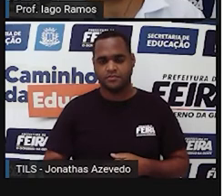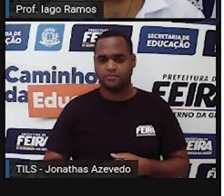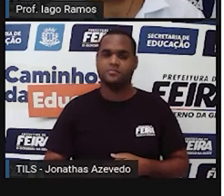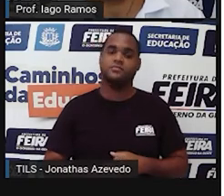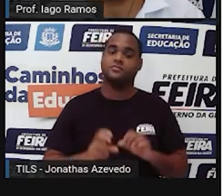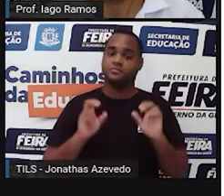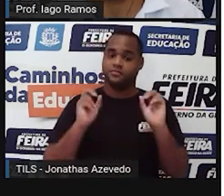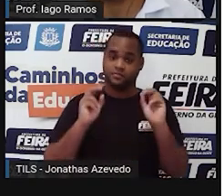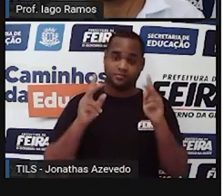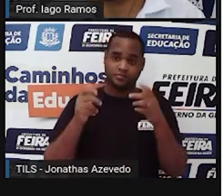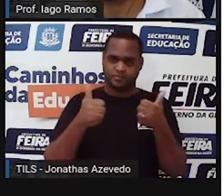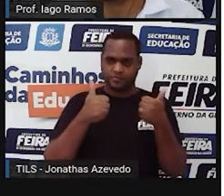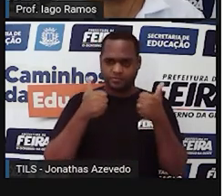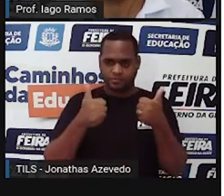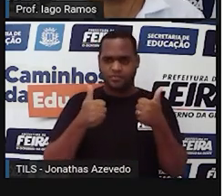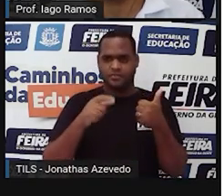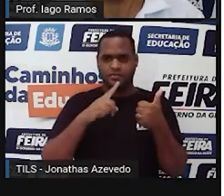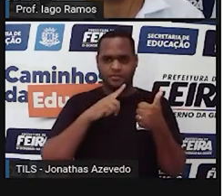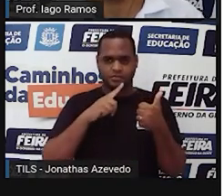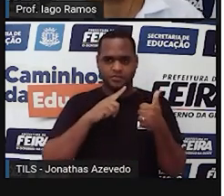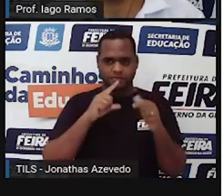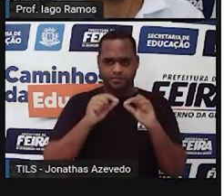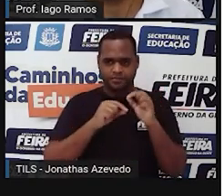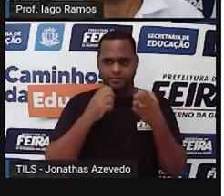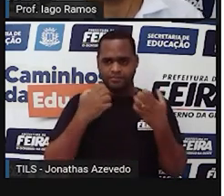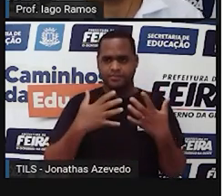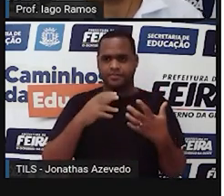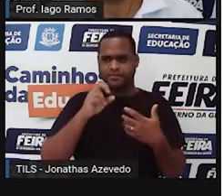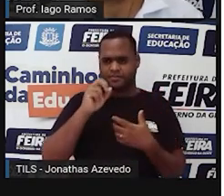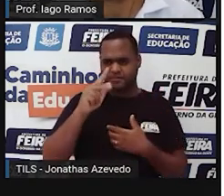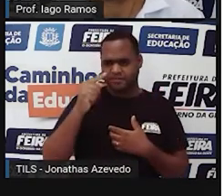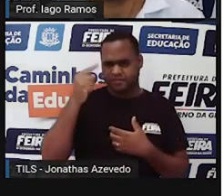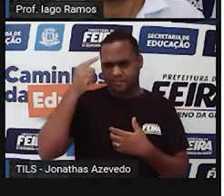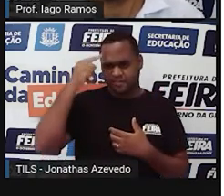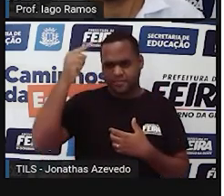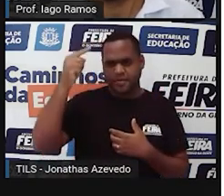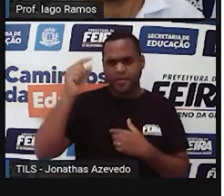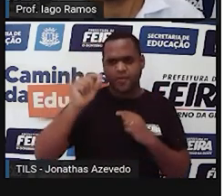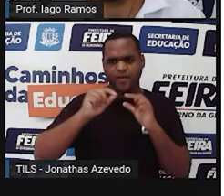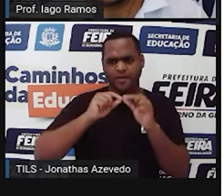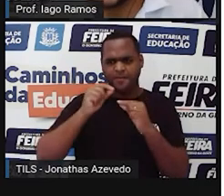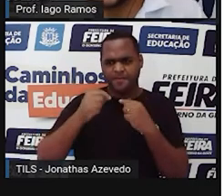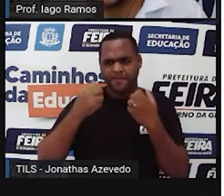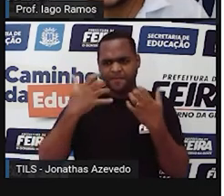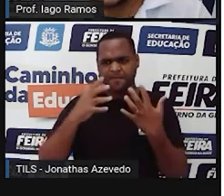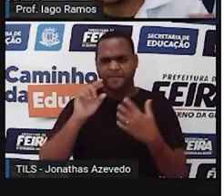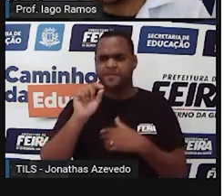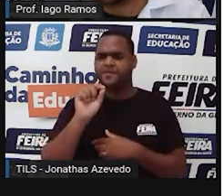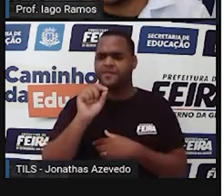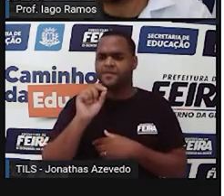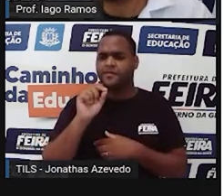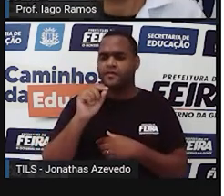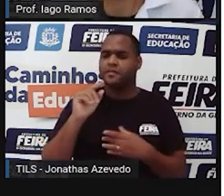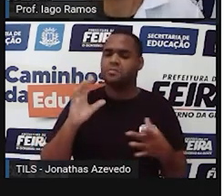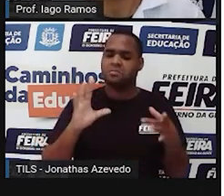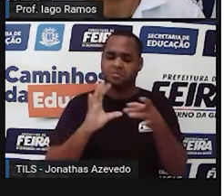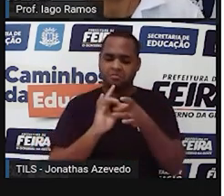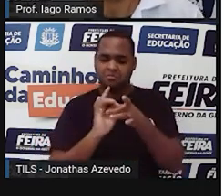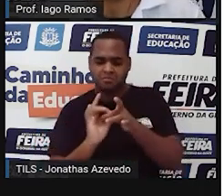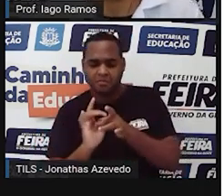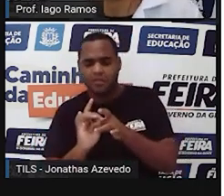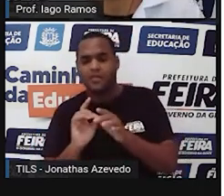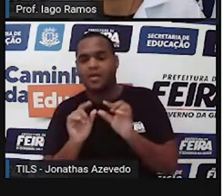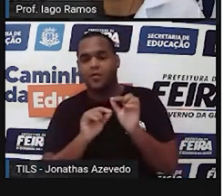Pronto. E aí? O que é que teve mais aí de... O que é que tem mais relação, né?